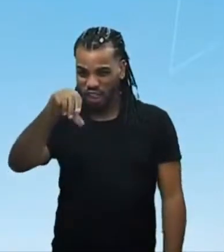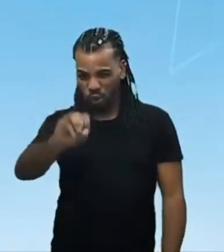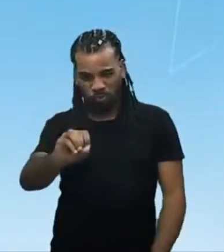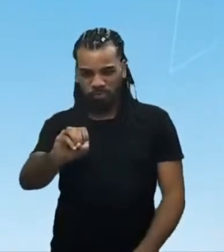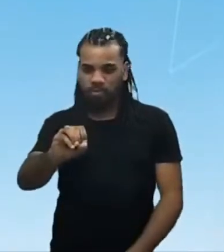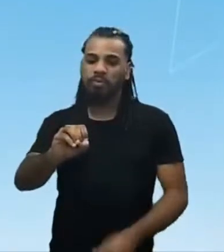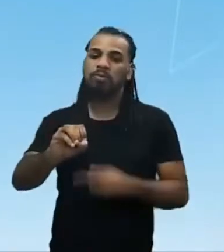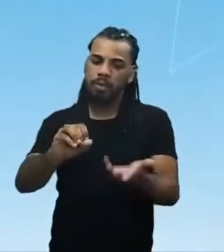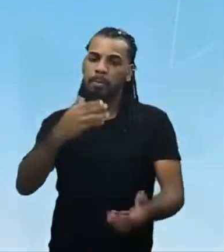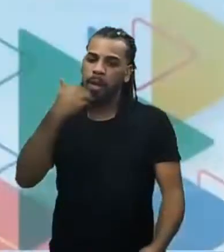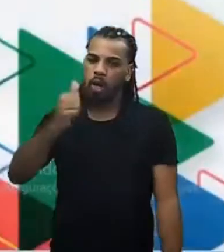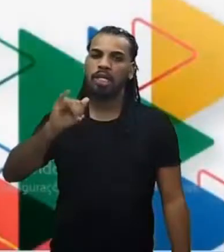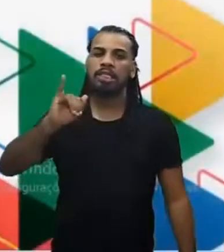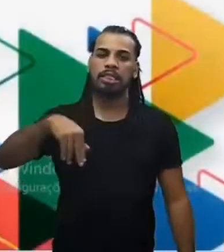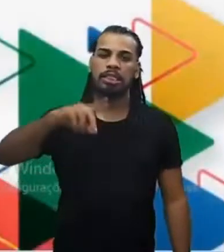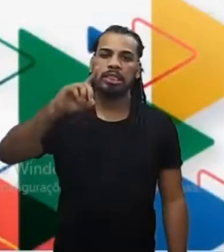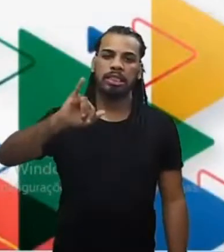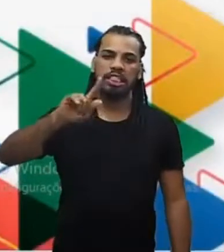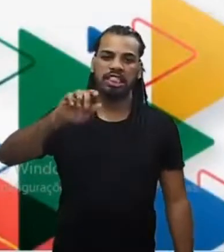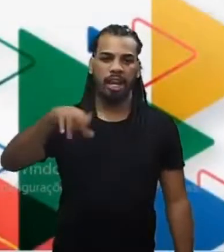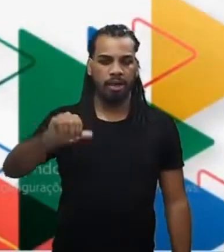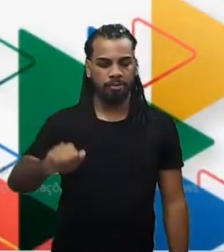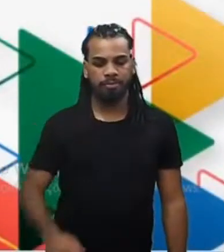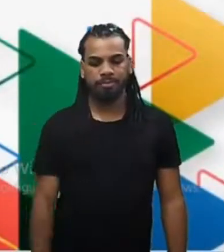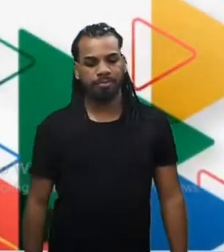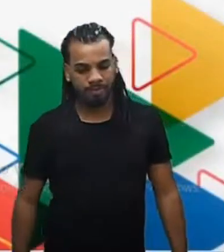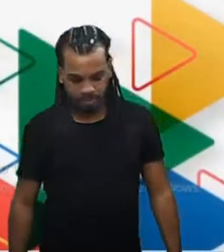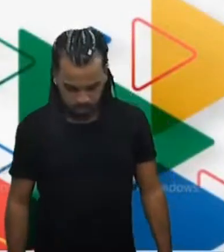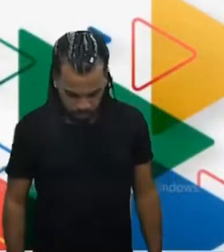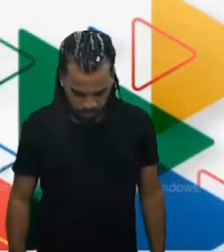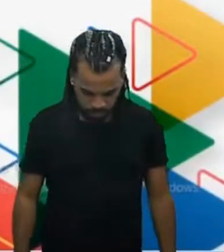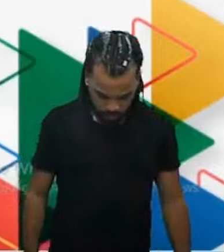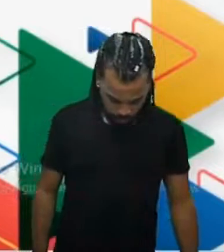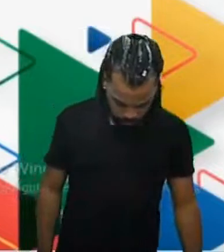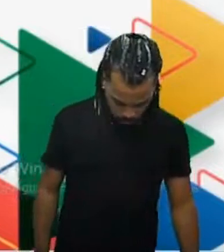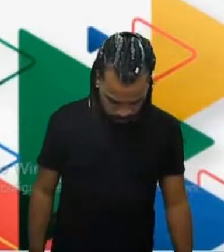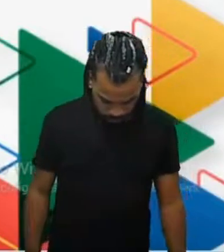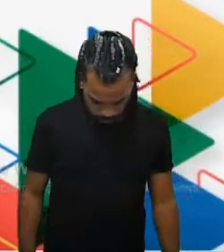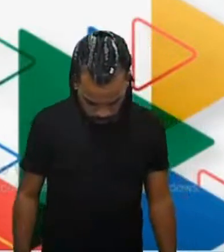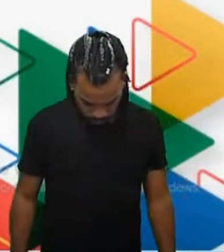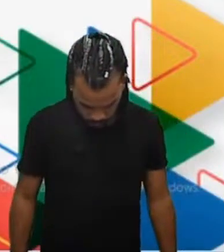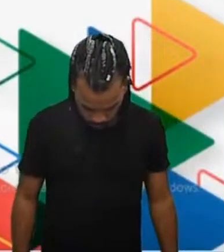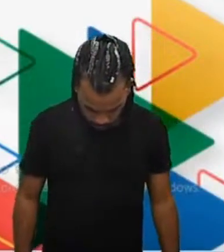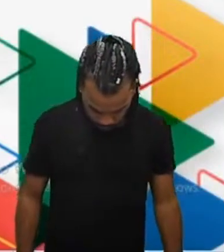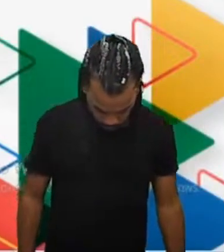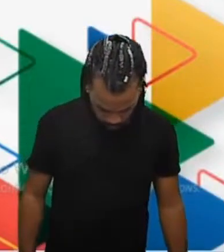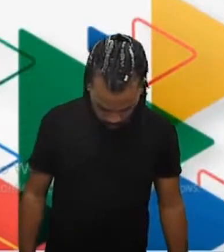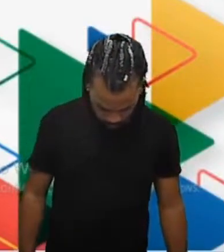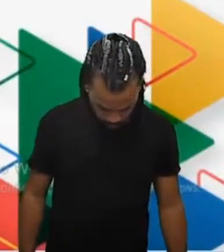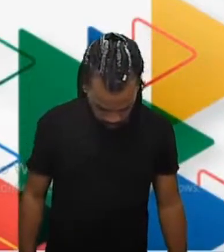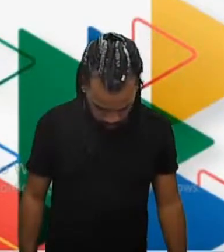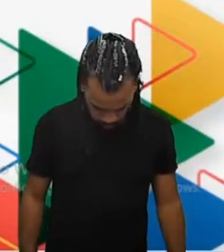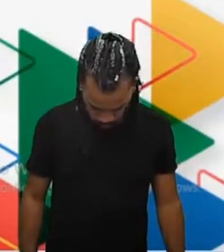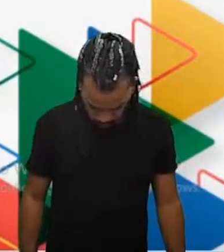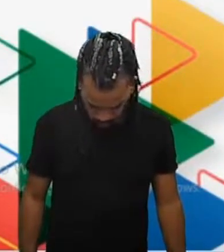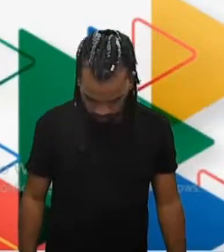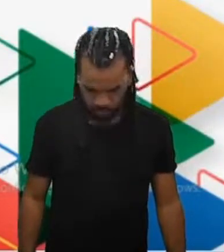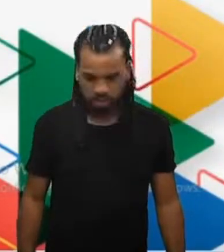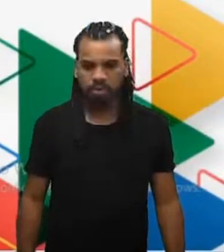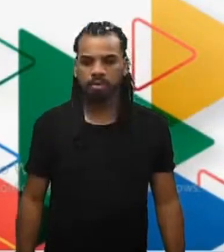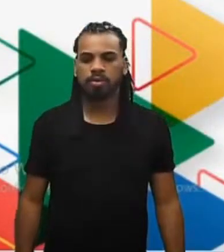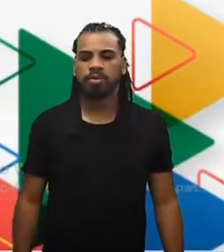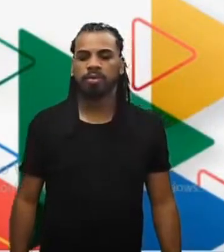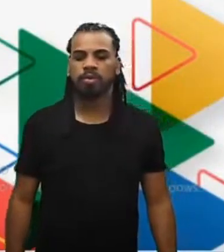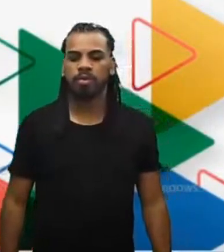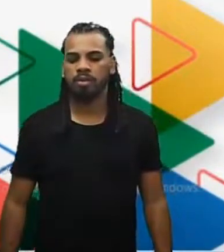vocabulário, vamos entender o significado dessa palavra, autoctone, tá bem? Eu trouxe logo